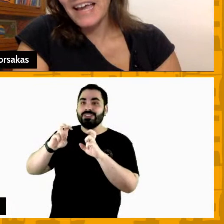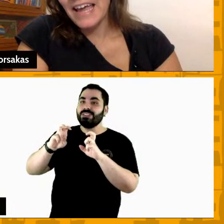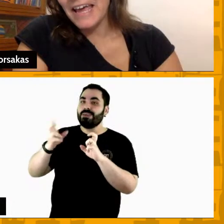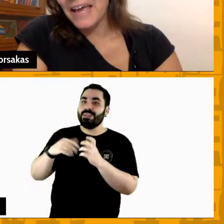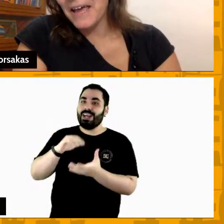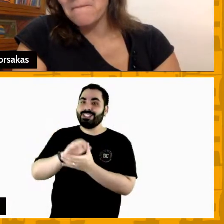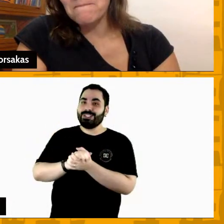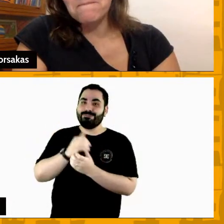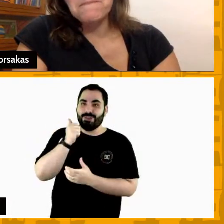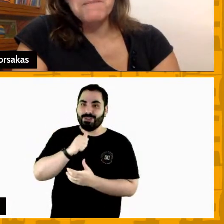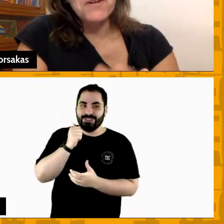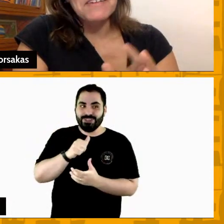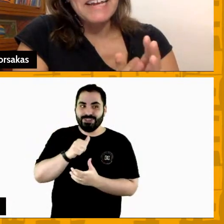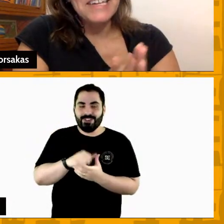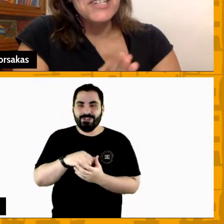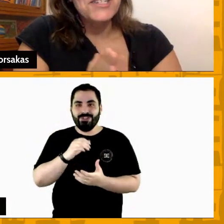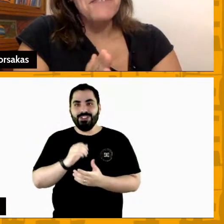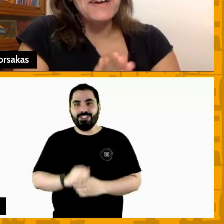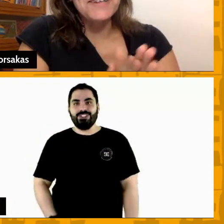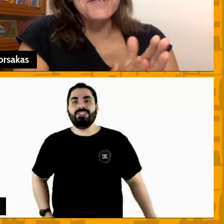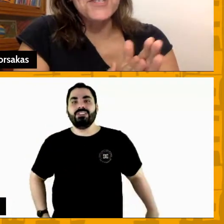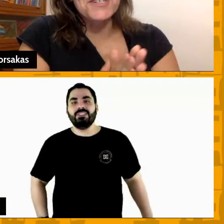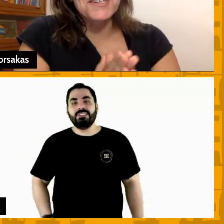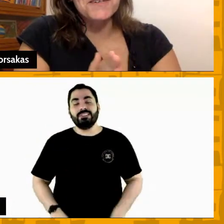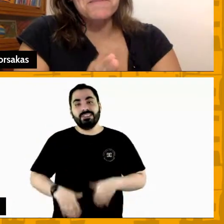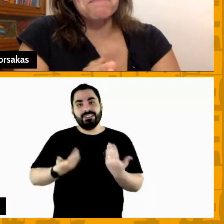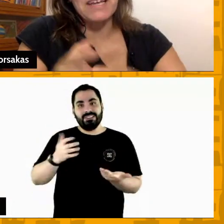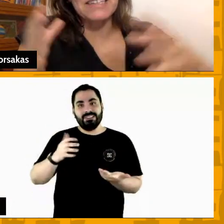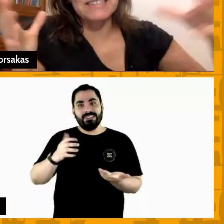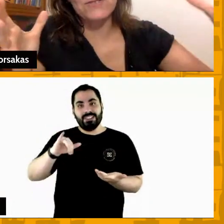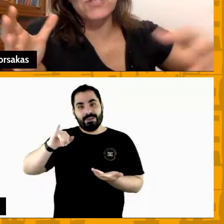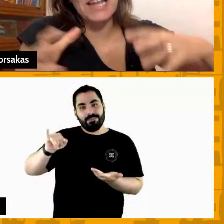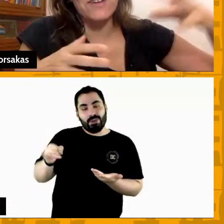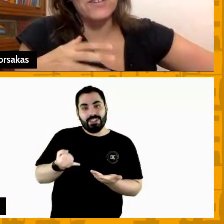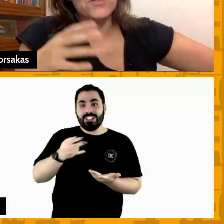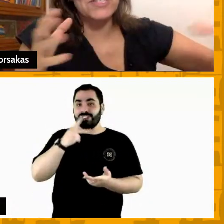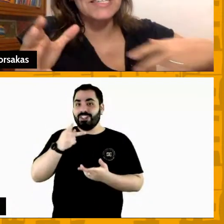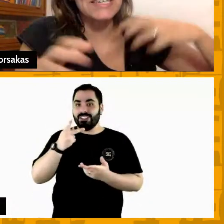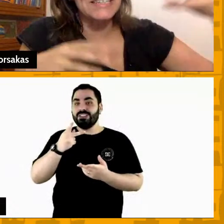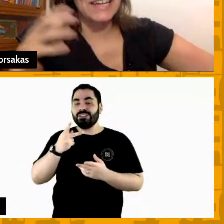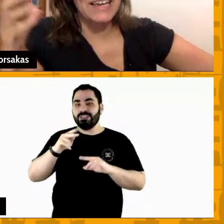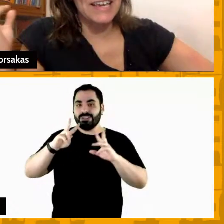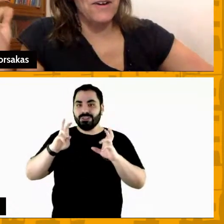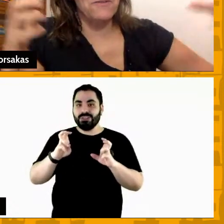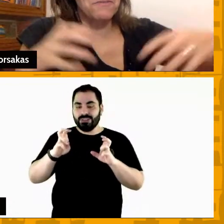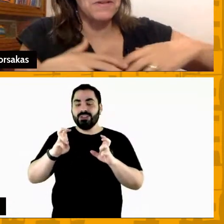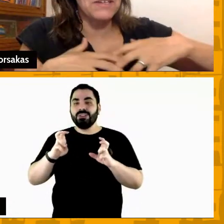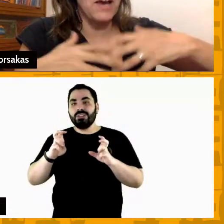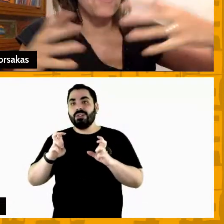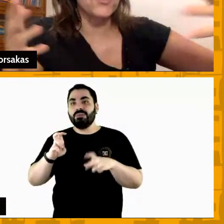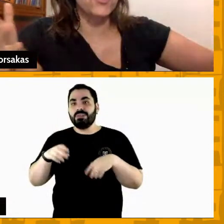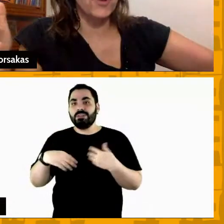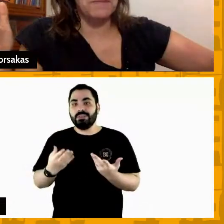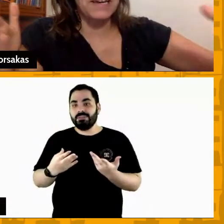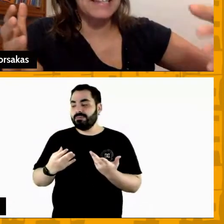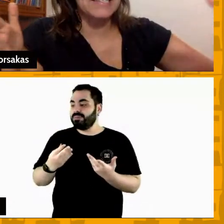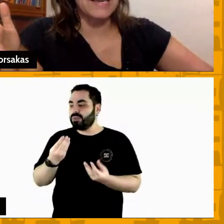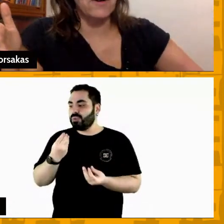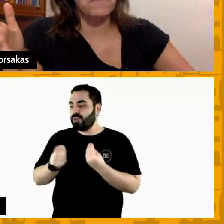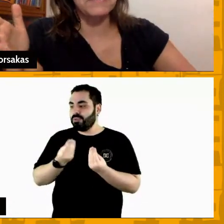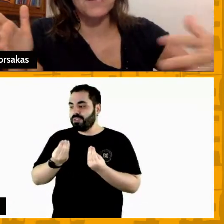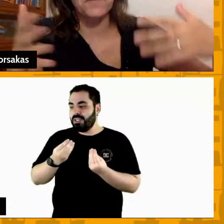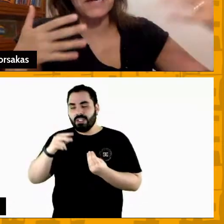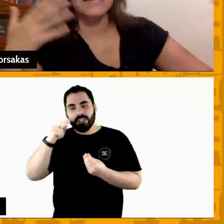papo aproveitar que a gente está falando do cenário da torcida que é onde tudo